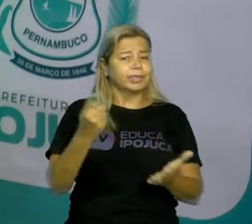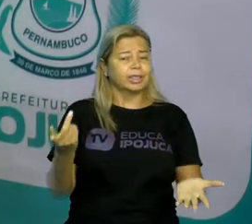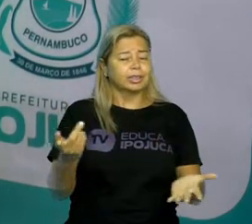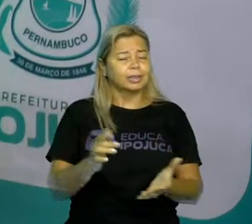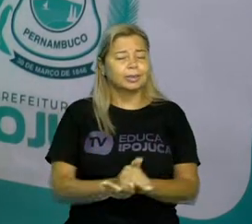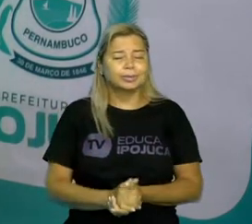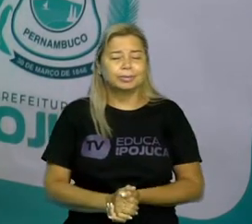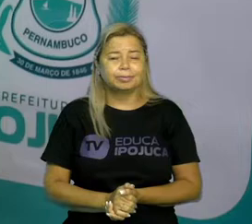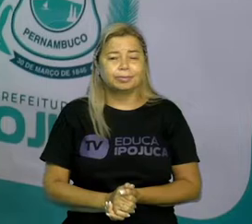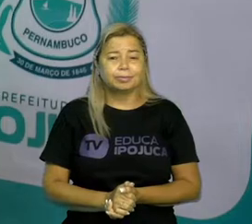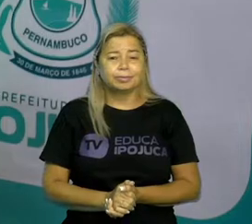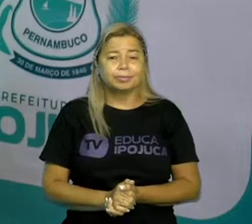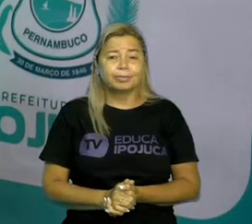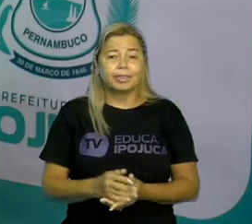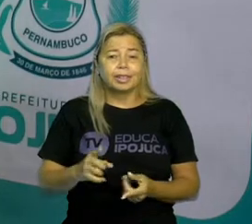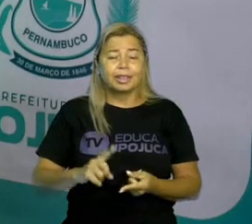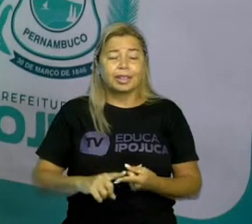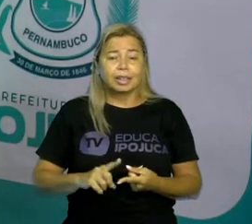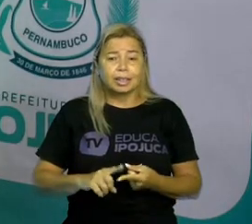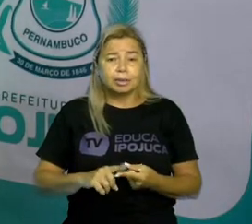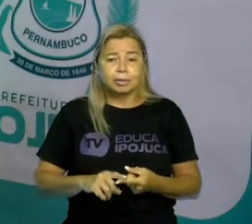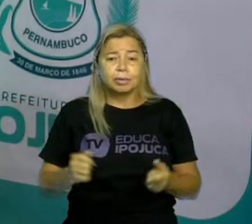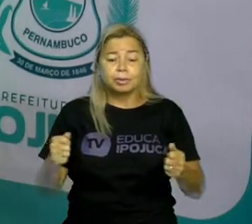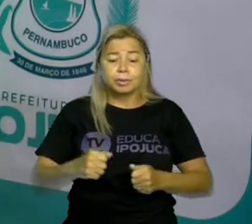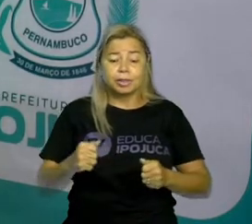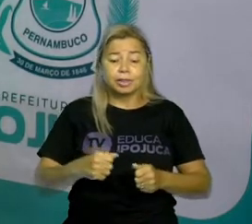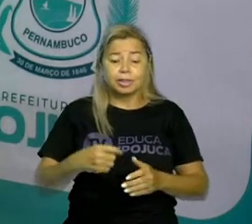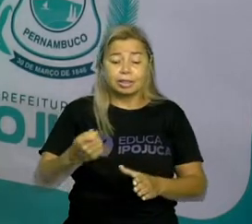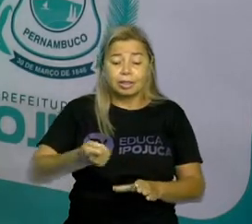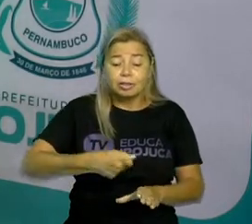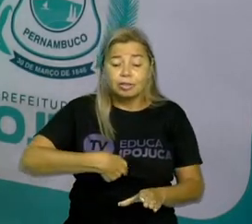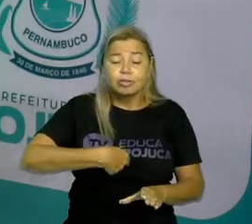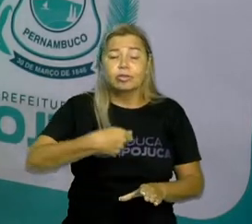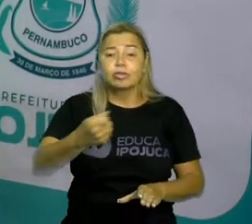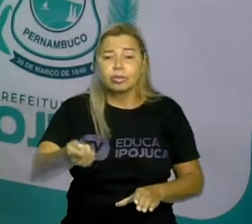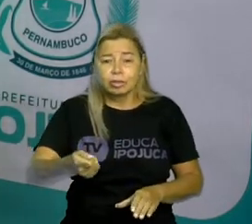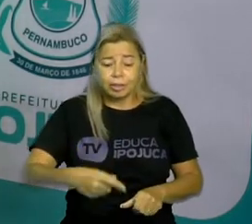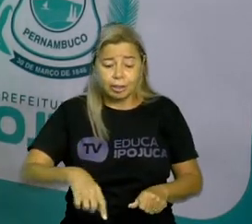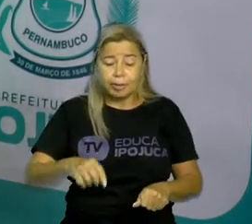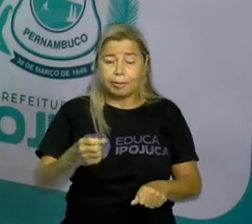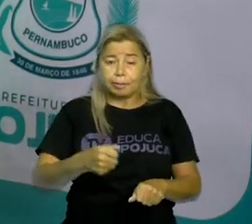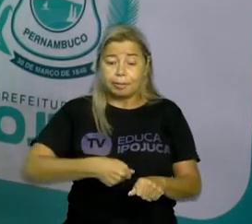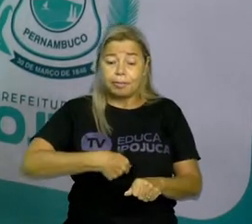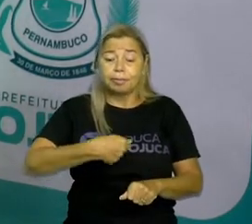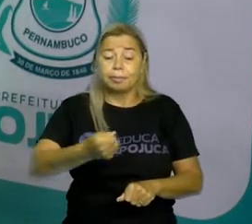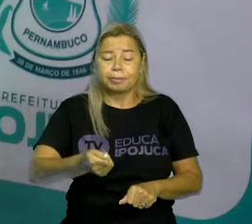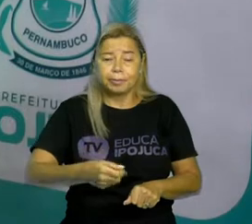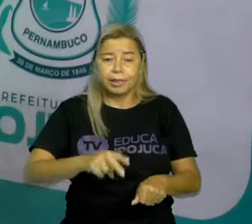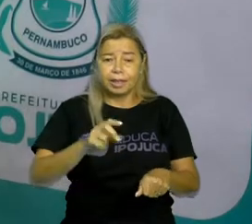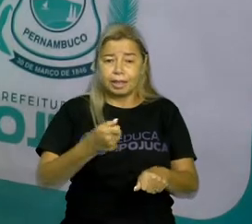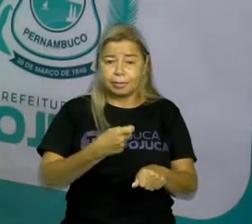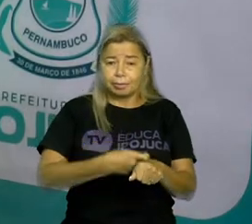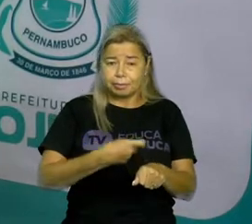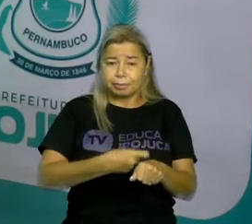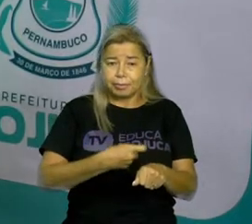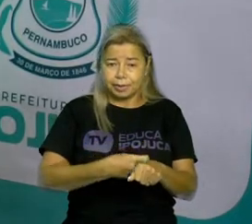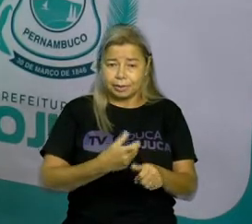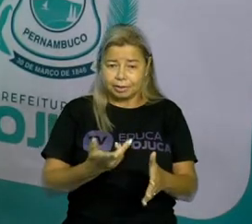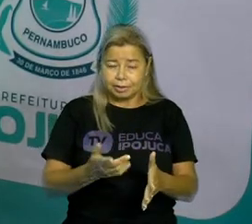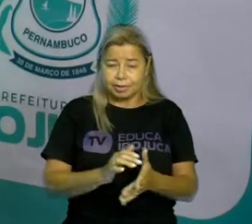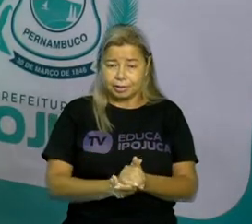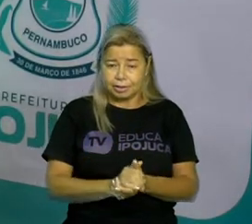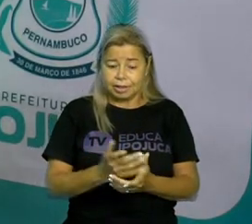Há também o lançamento de uma pedra, que deve cair dentro daquela casa numerada. Eu joguei na número um,